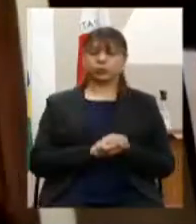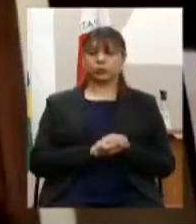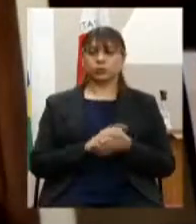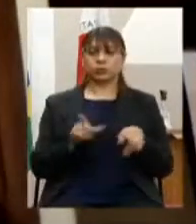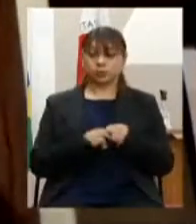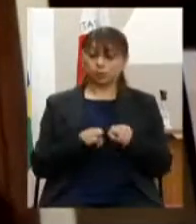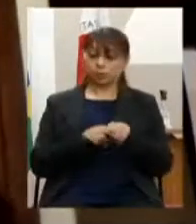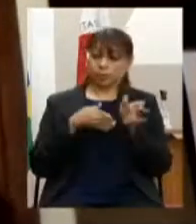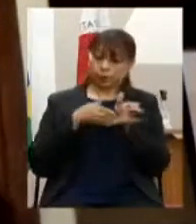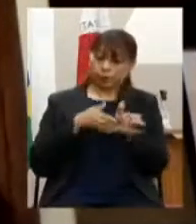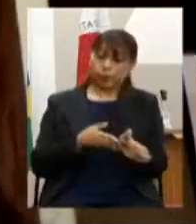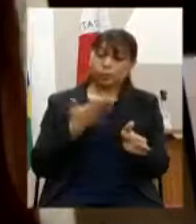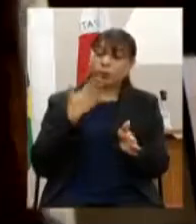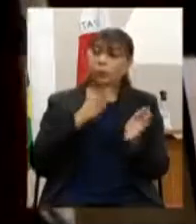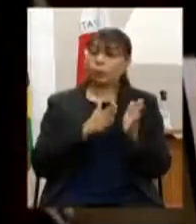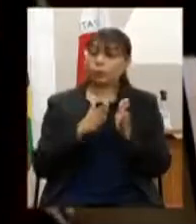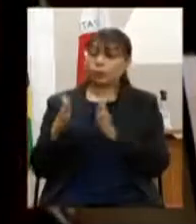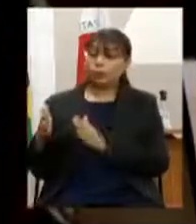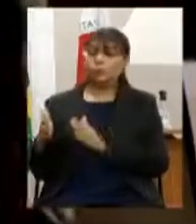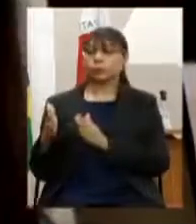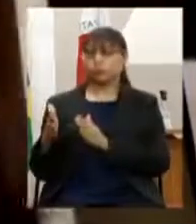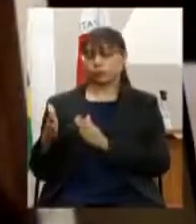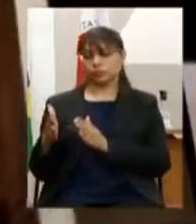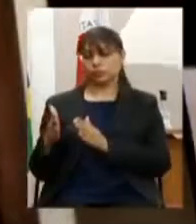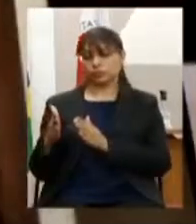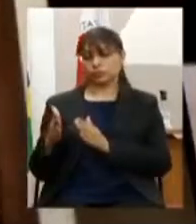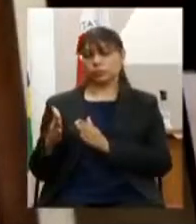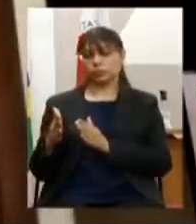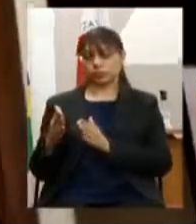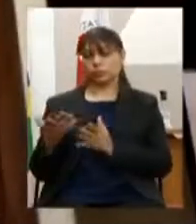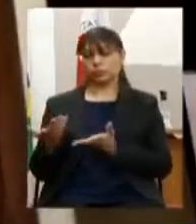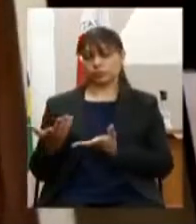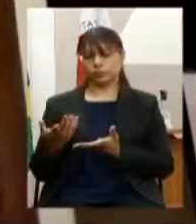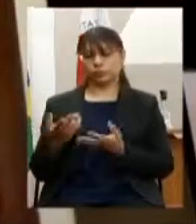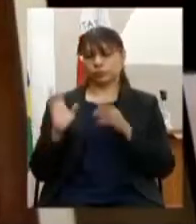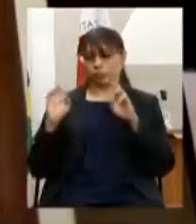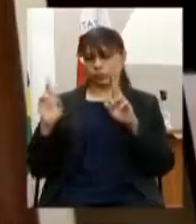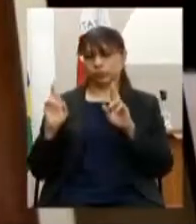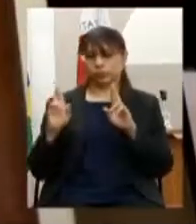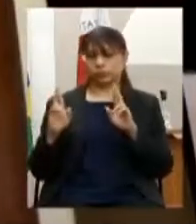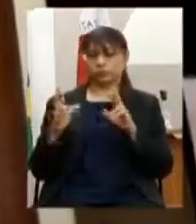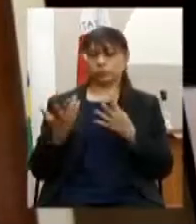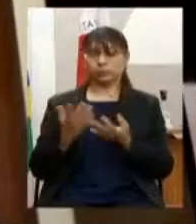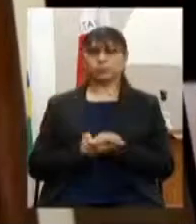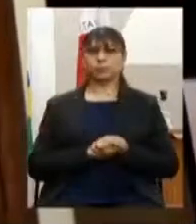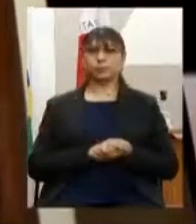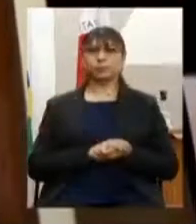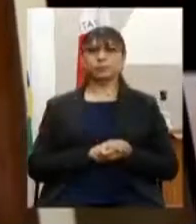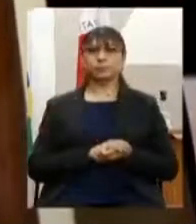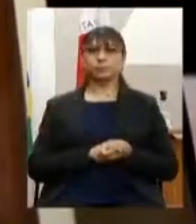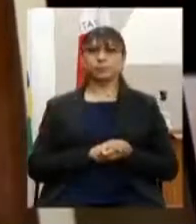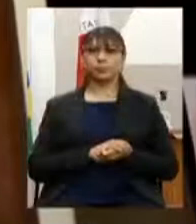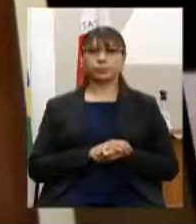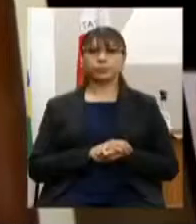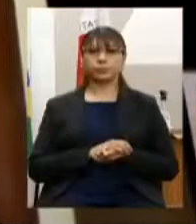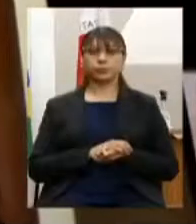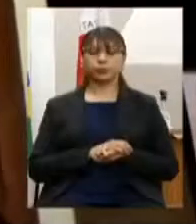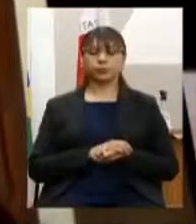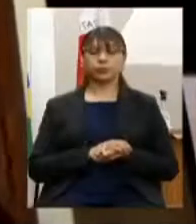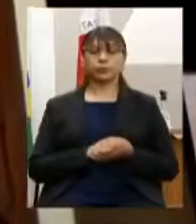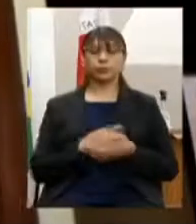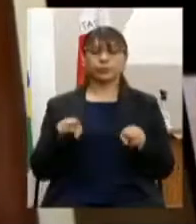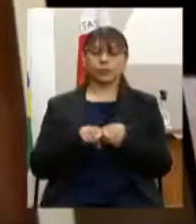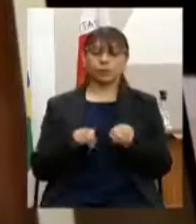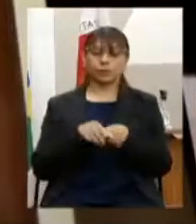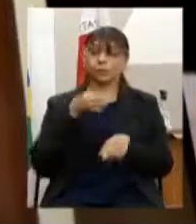acompanhamento do seu processamento pelos órgãos competentes recomendar a secretaria de